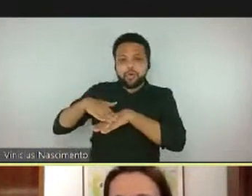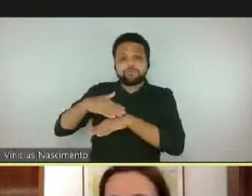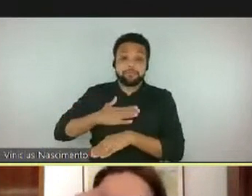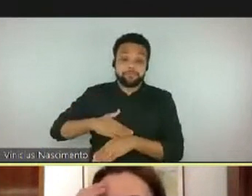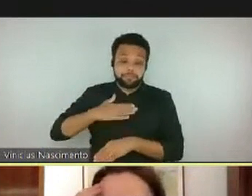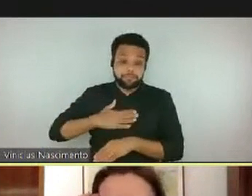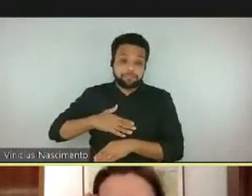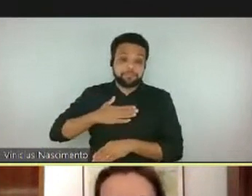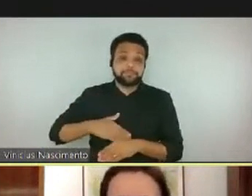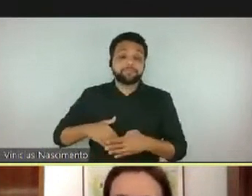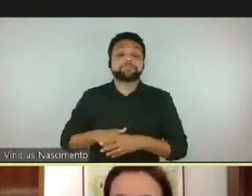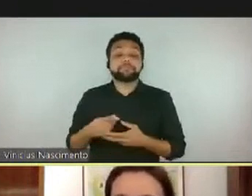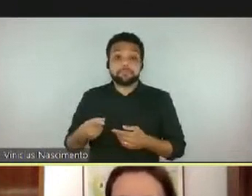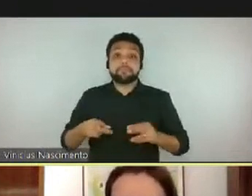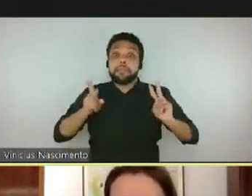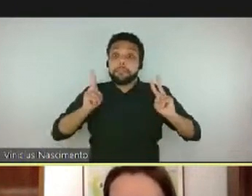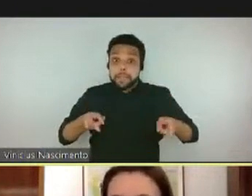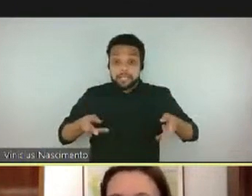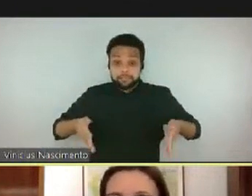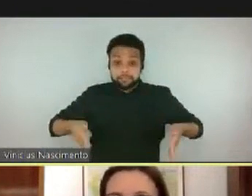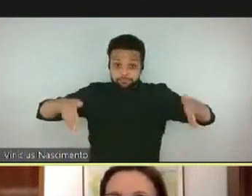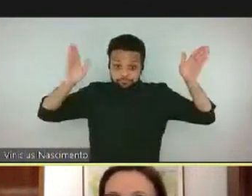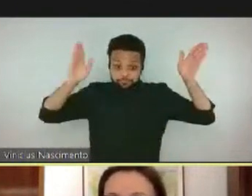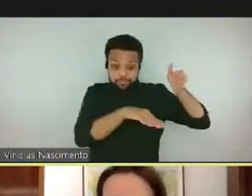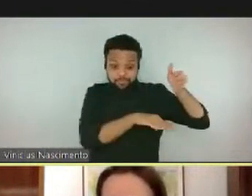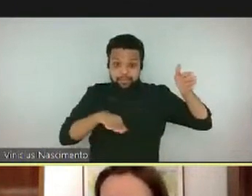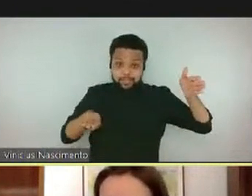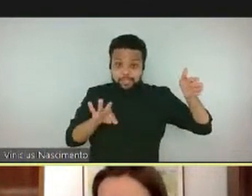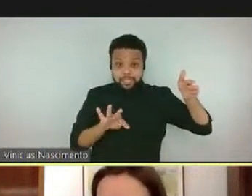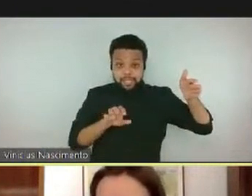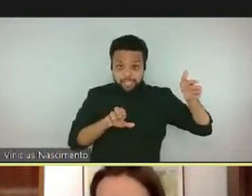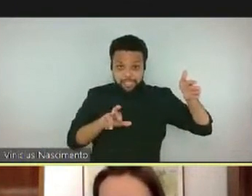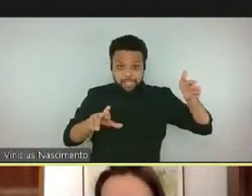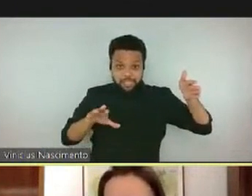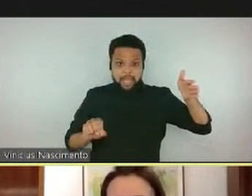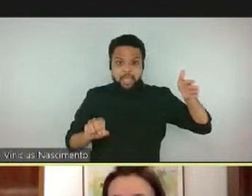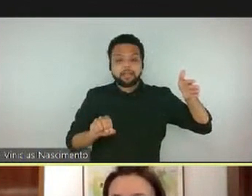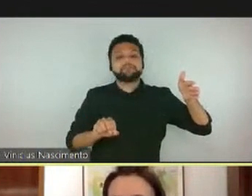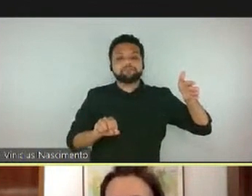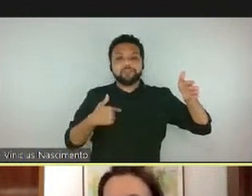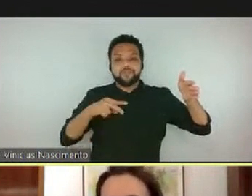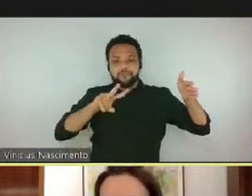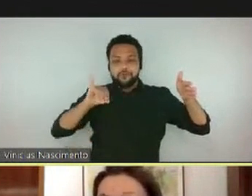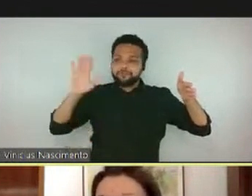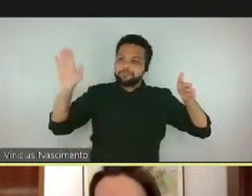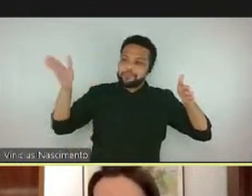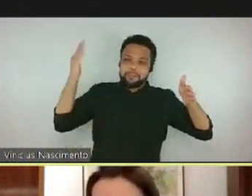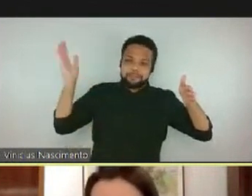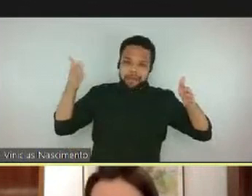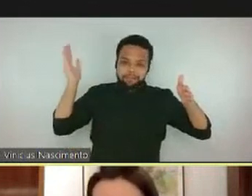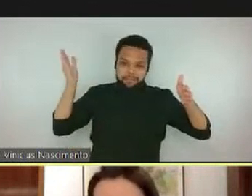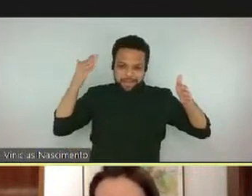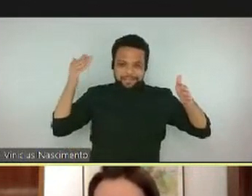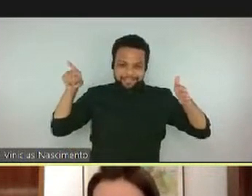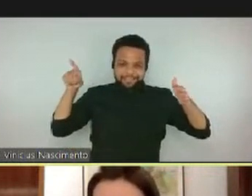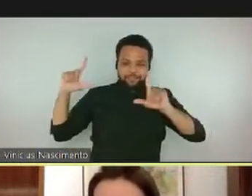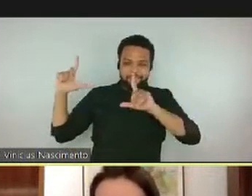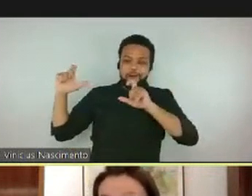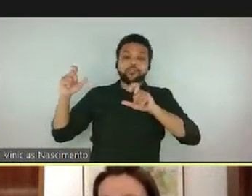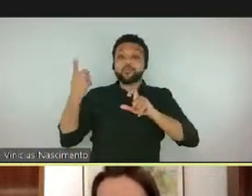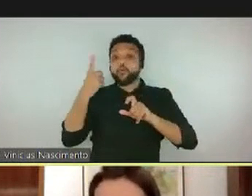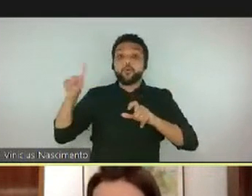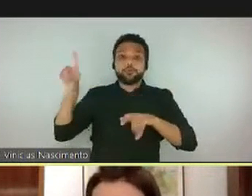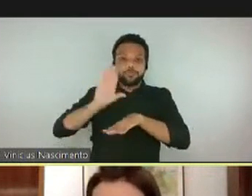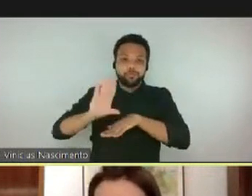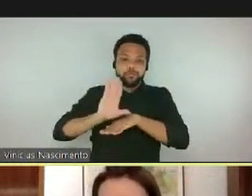caminho pelo piso térreo, nesse momento, eu vou mostrar muitas imagens da última edição do programa